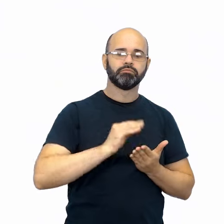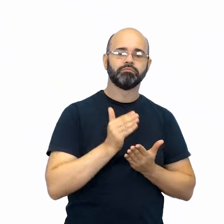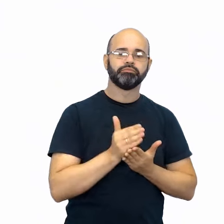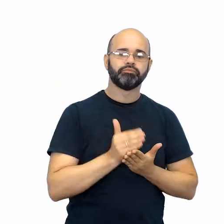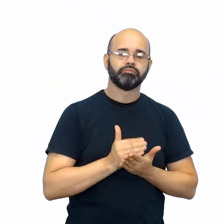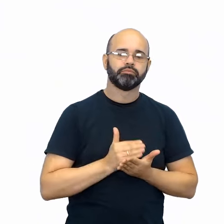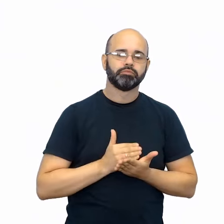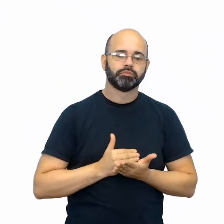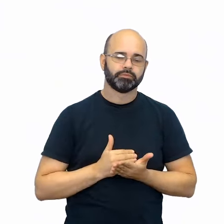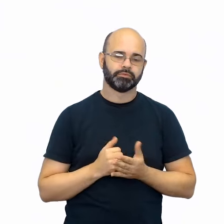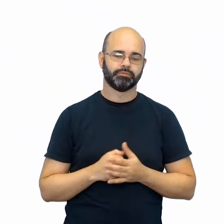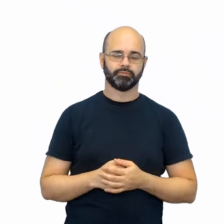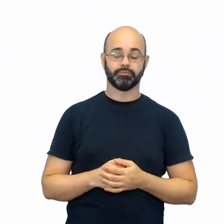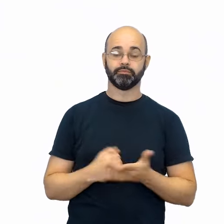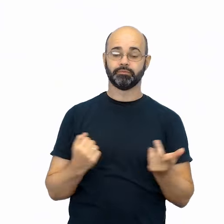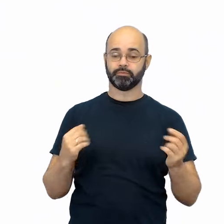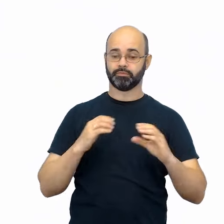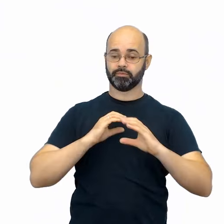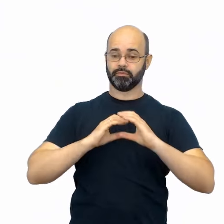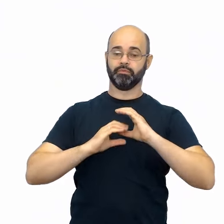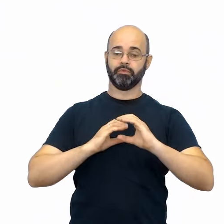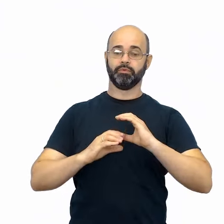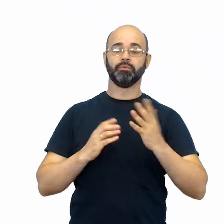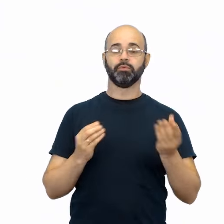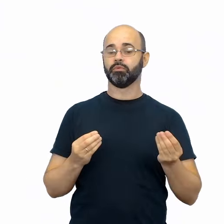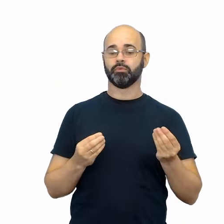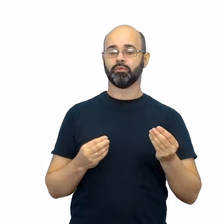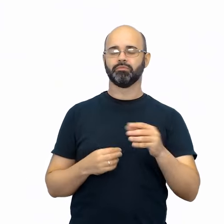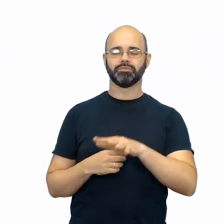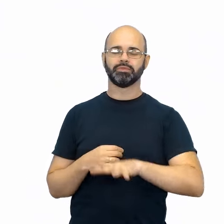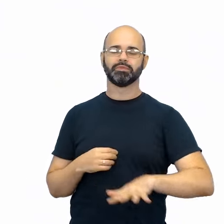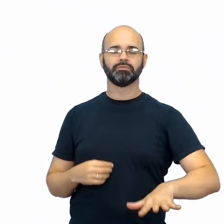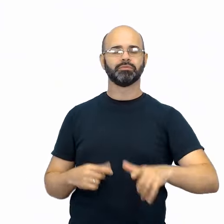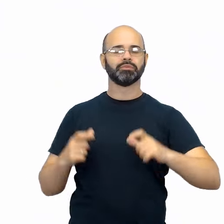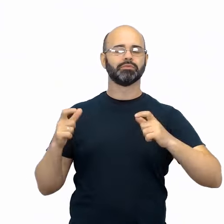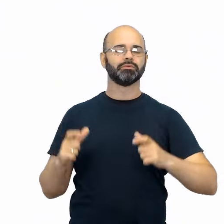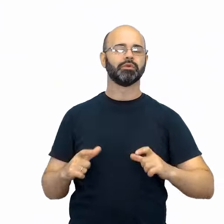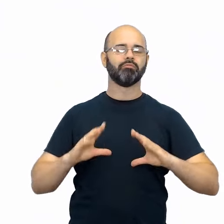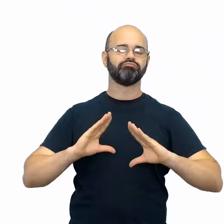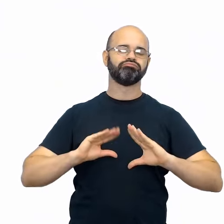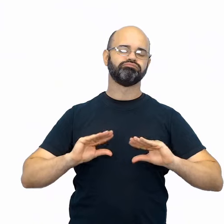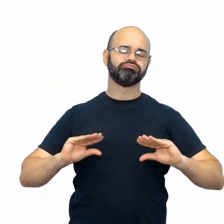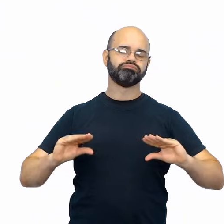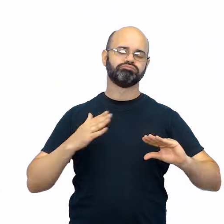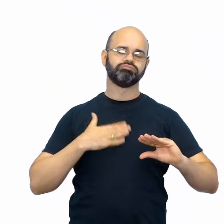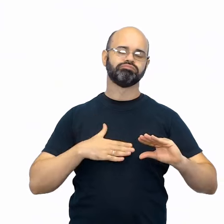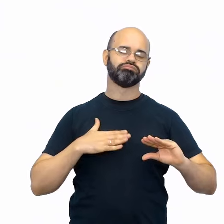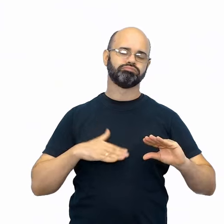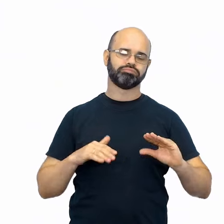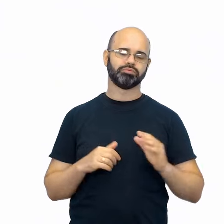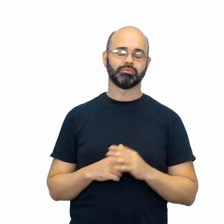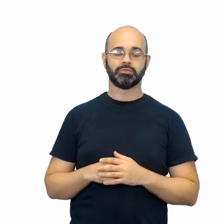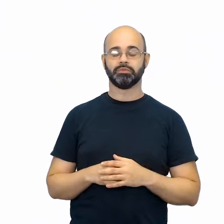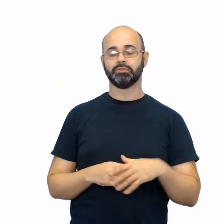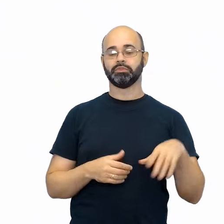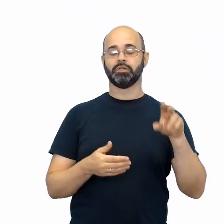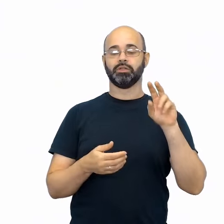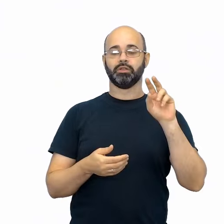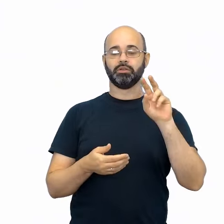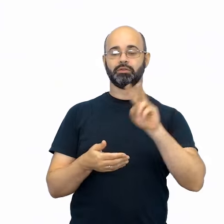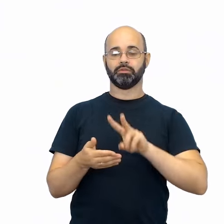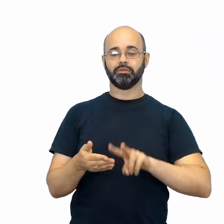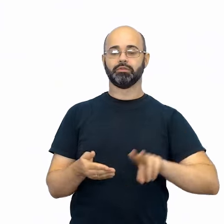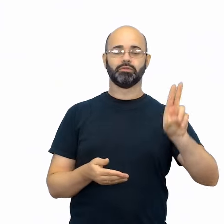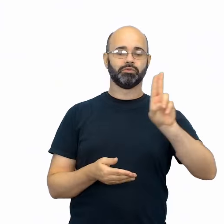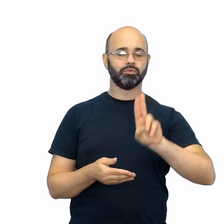comunicativo é criar um espaço aconchegante com regras para o seu uso, repleto de possibilidades